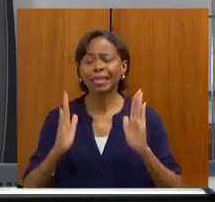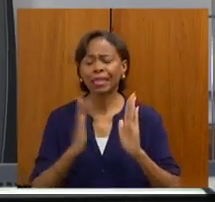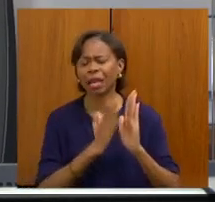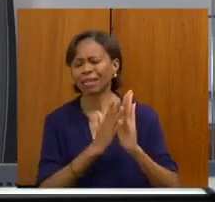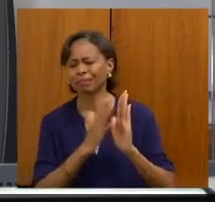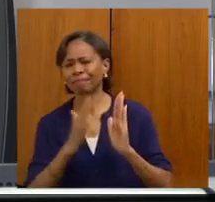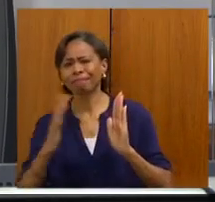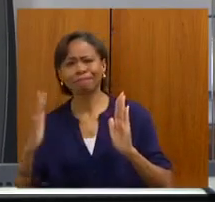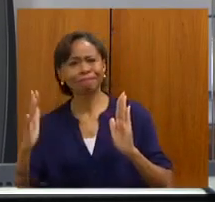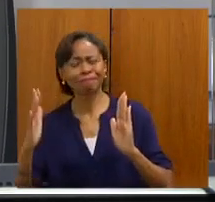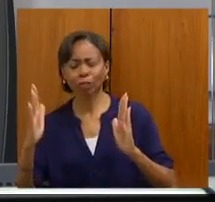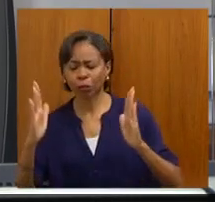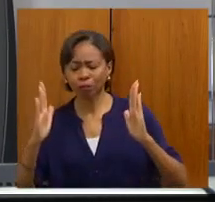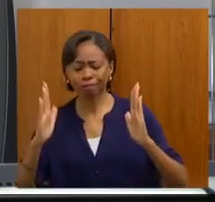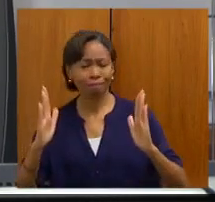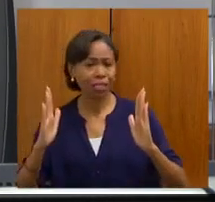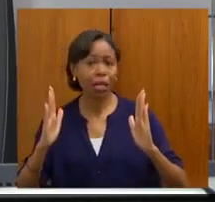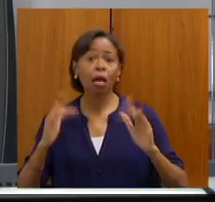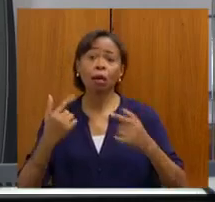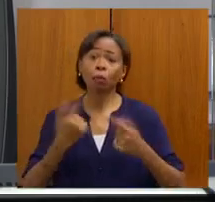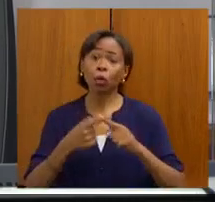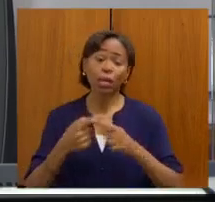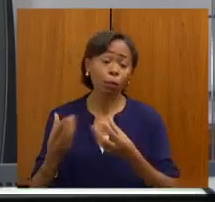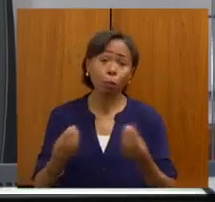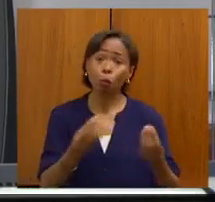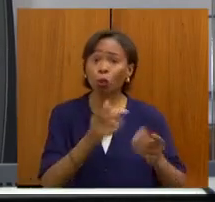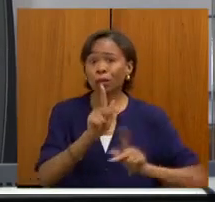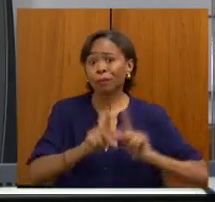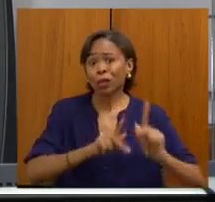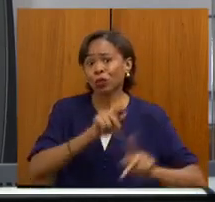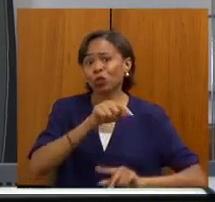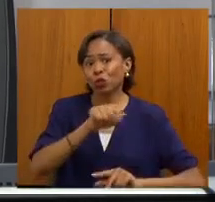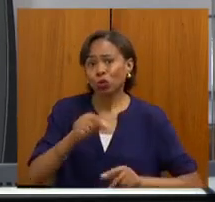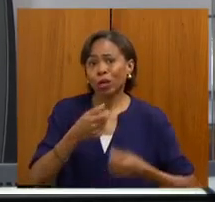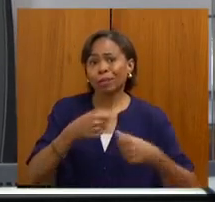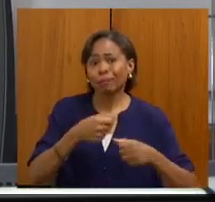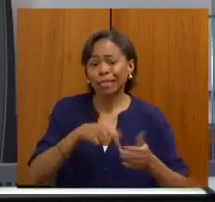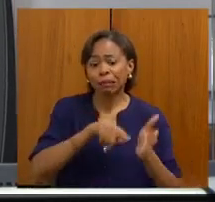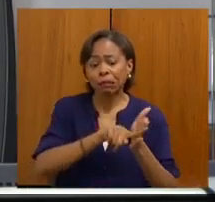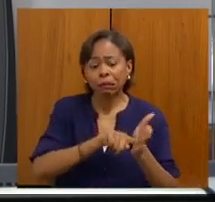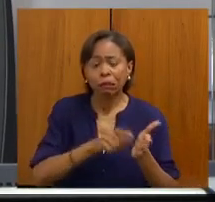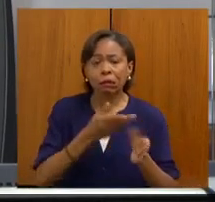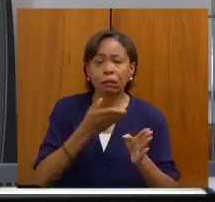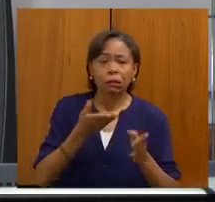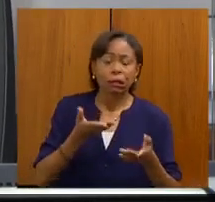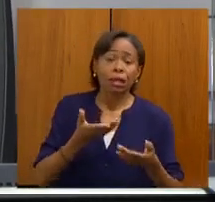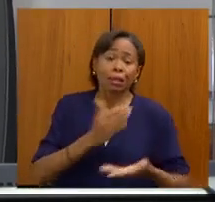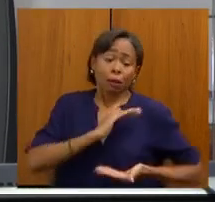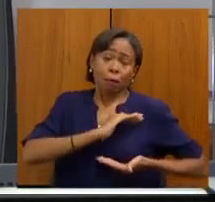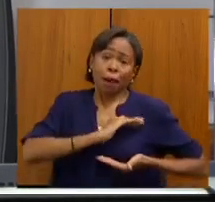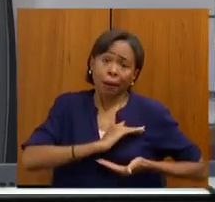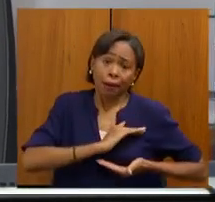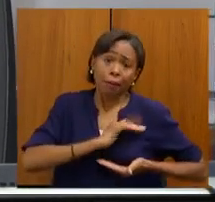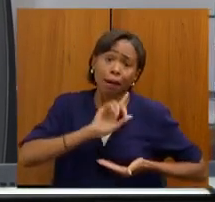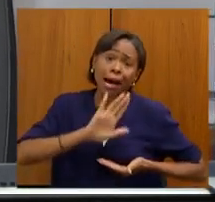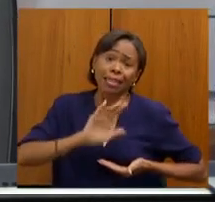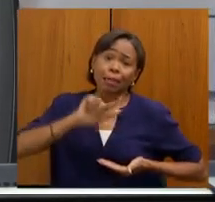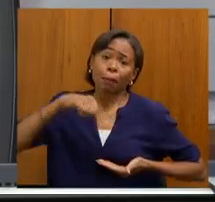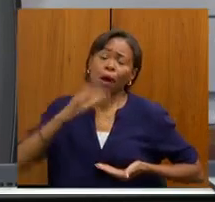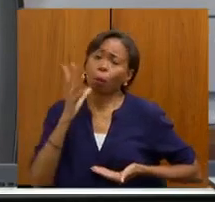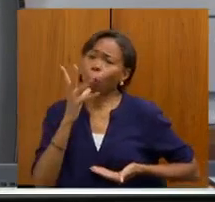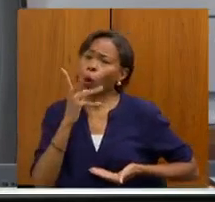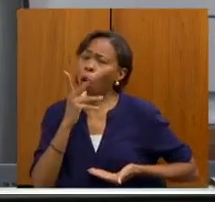fortalecer, gente nunca bate a nossa meta de mamografia, por exemplo, mas a gente faz a mamografia, mas demora muito a fazer o diagnóstico